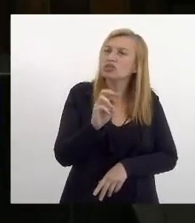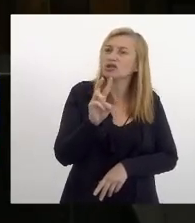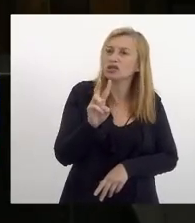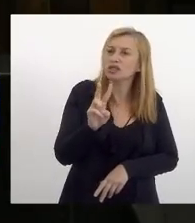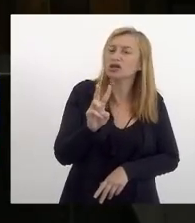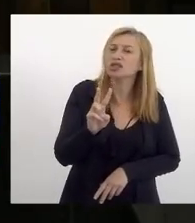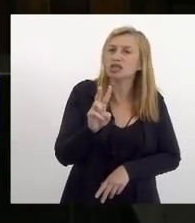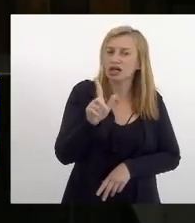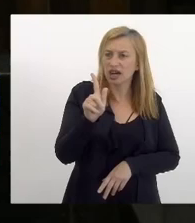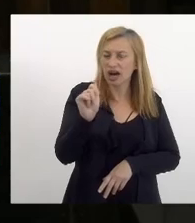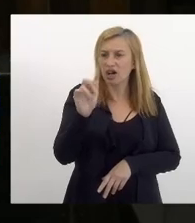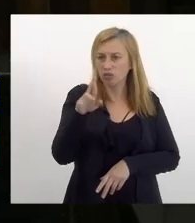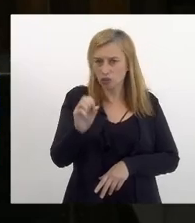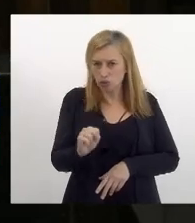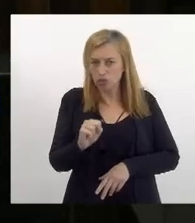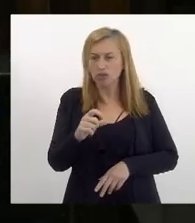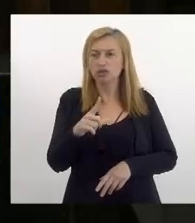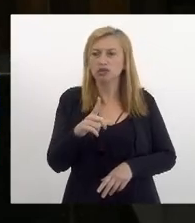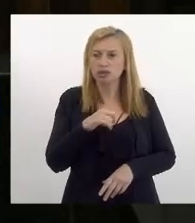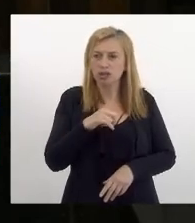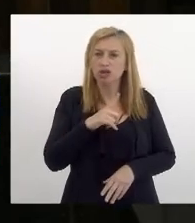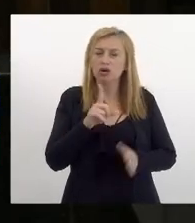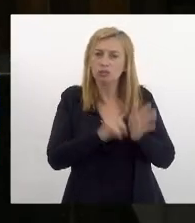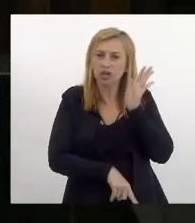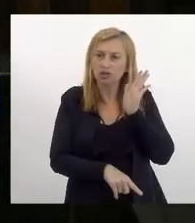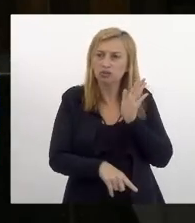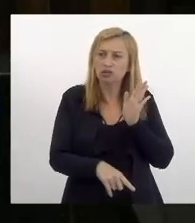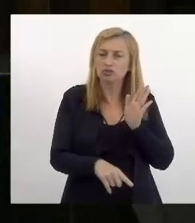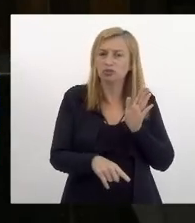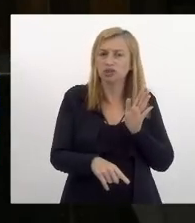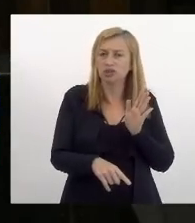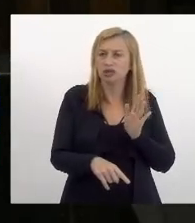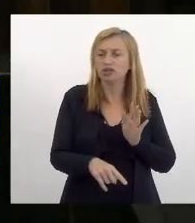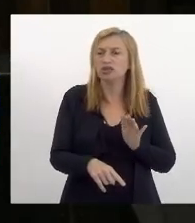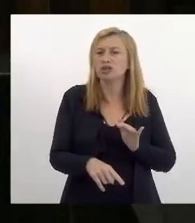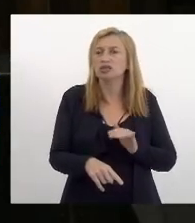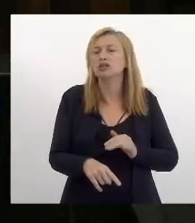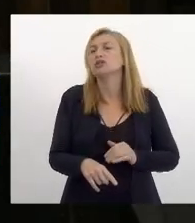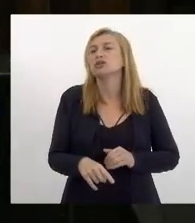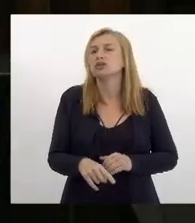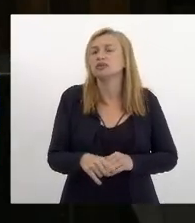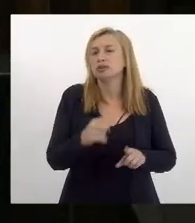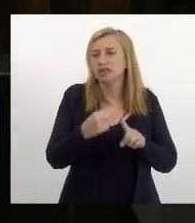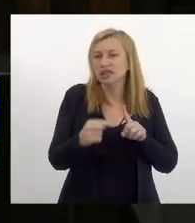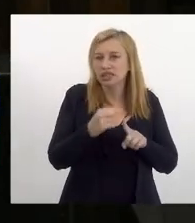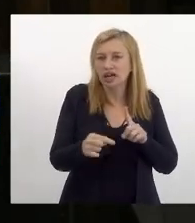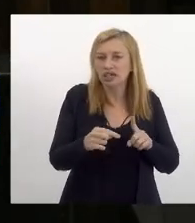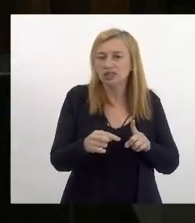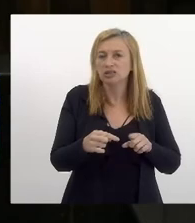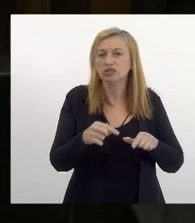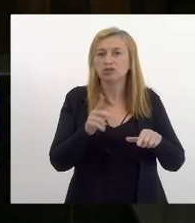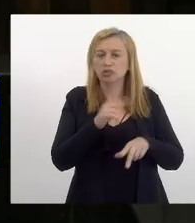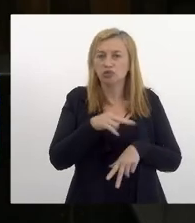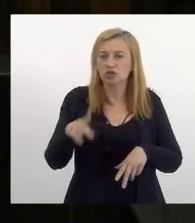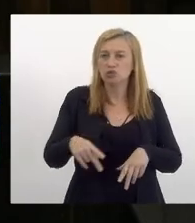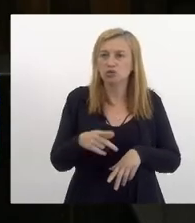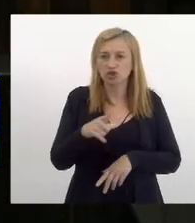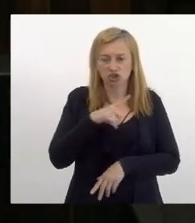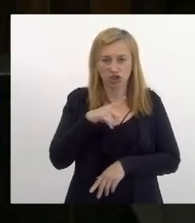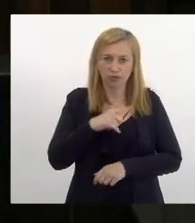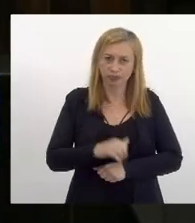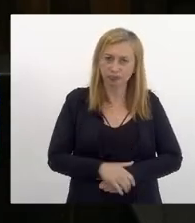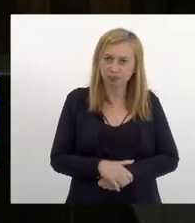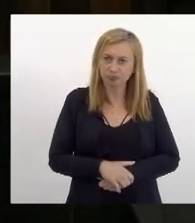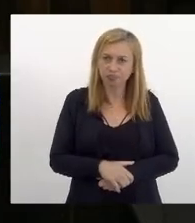tem na sua estrutura hoje menos da metade são ocupados o nível de evasão dos quadros da